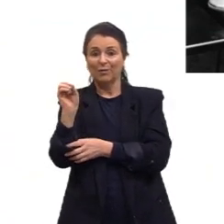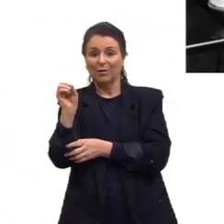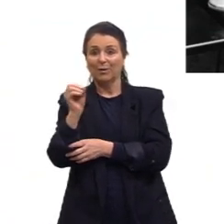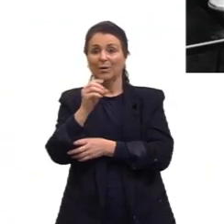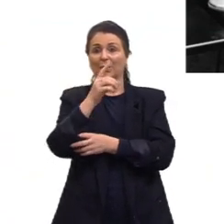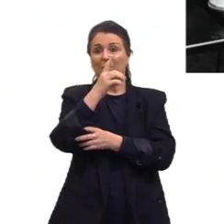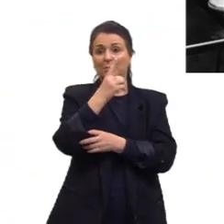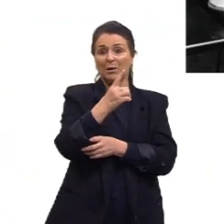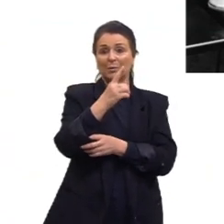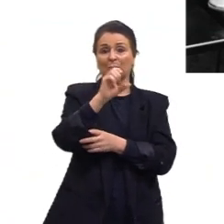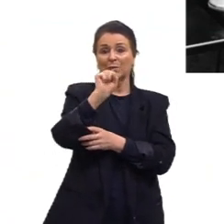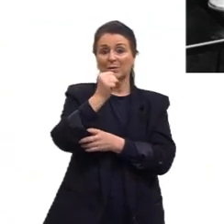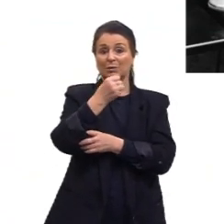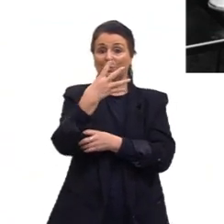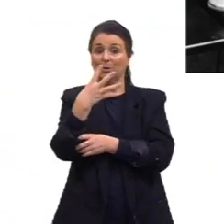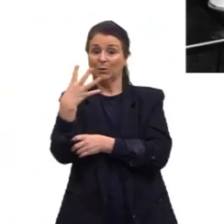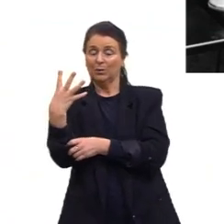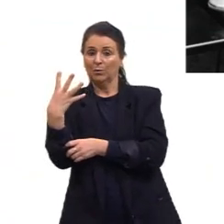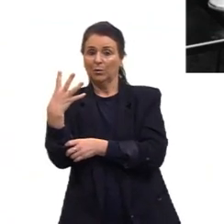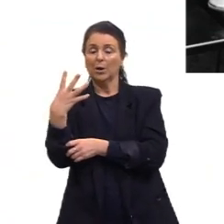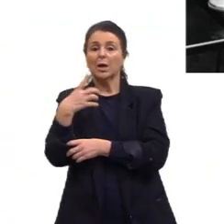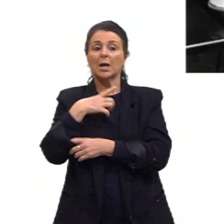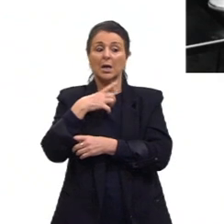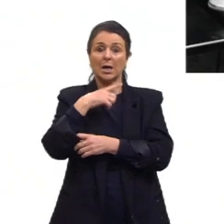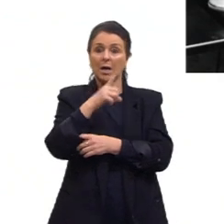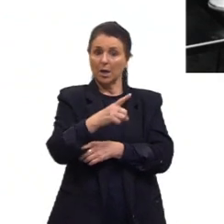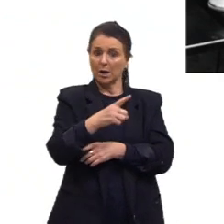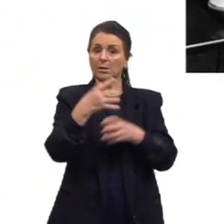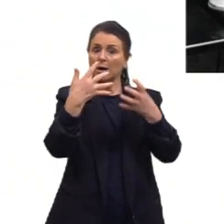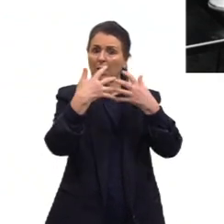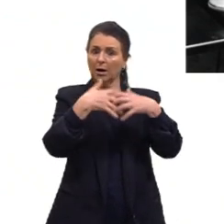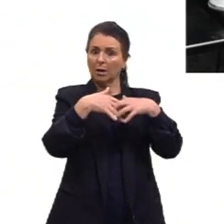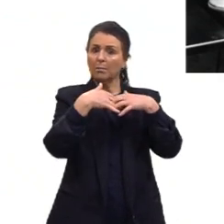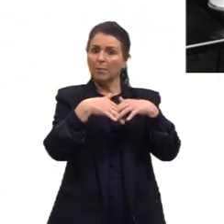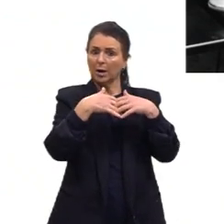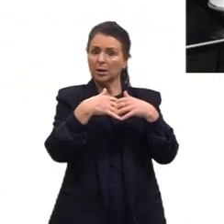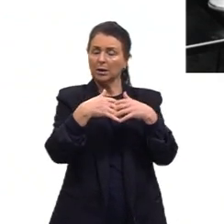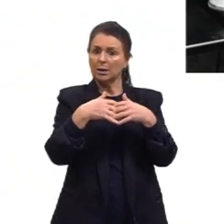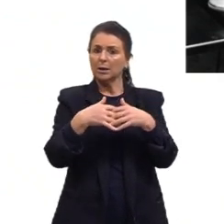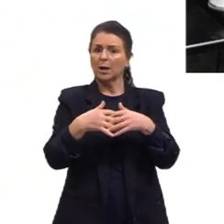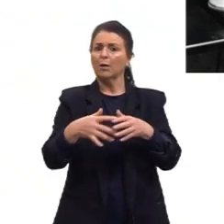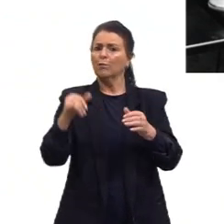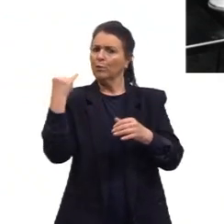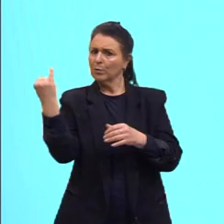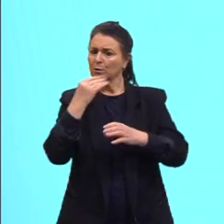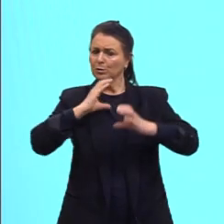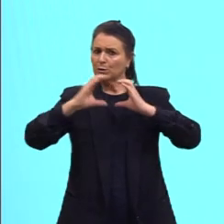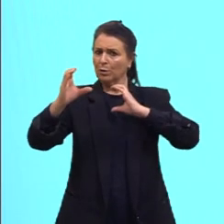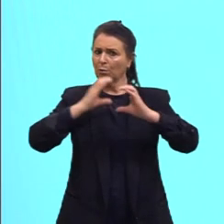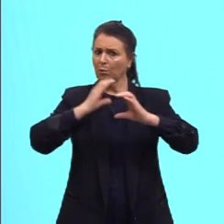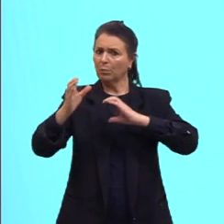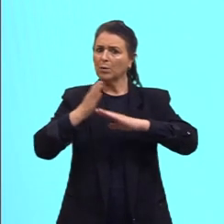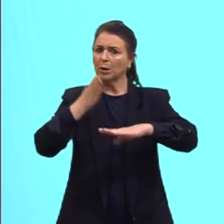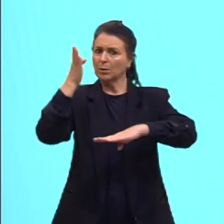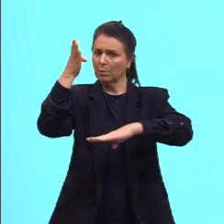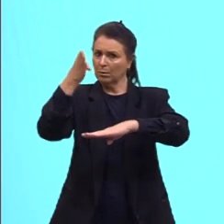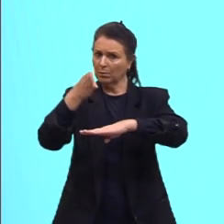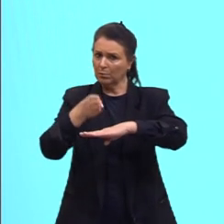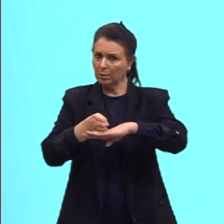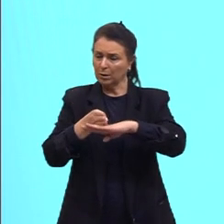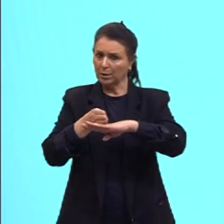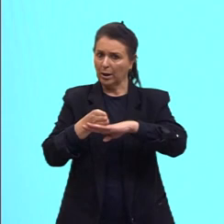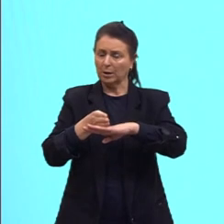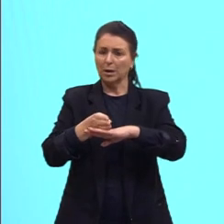Esse aparelho, que foi considerado o pai de toda a comunicação moderna, permitiu que os textos que levariam horas ou até